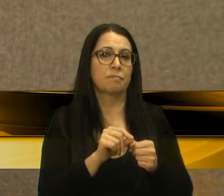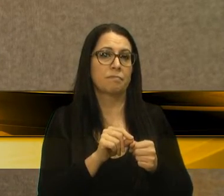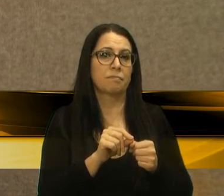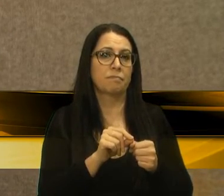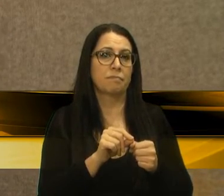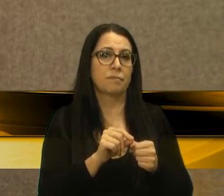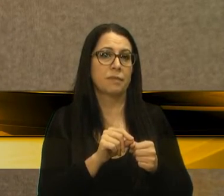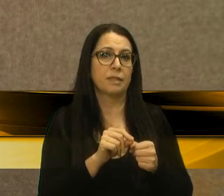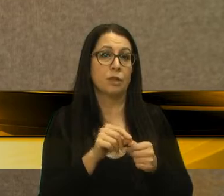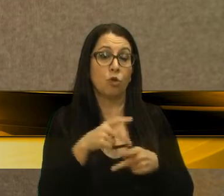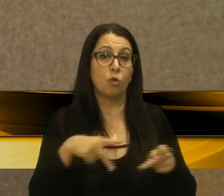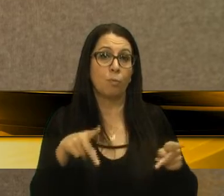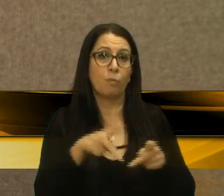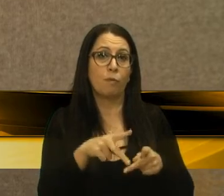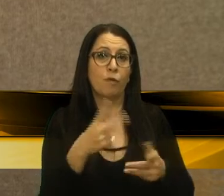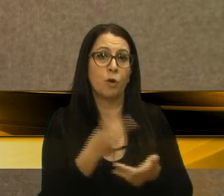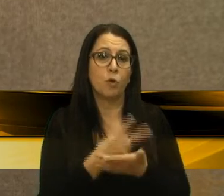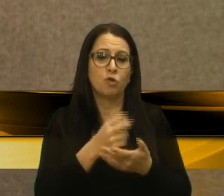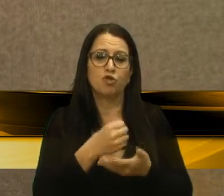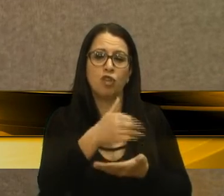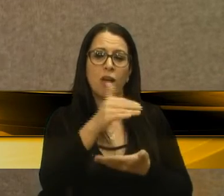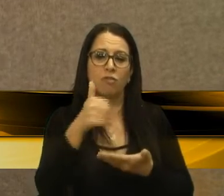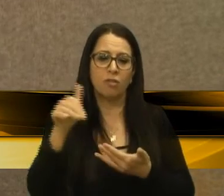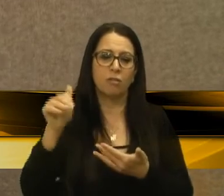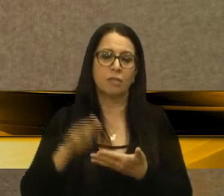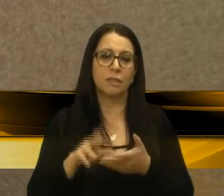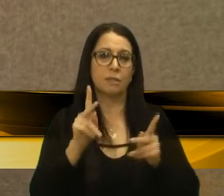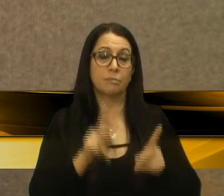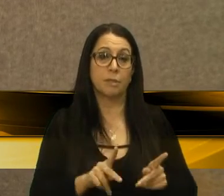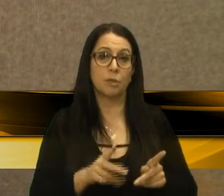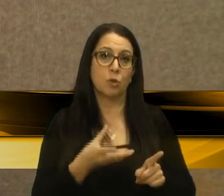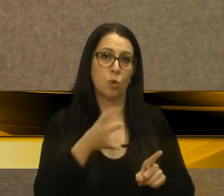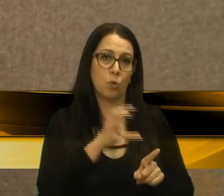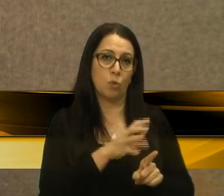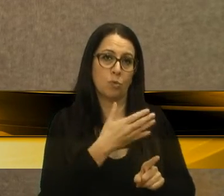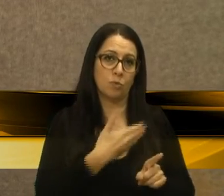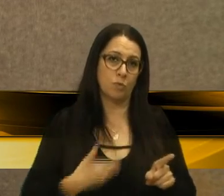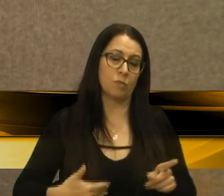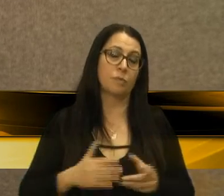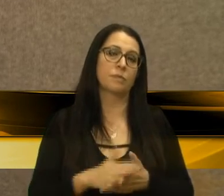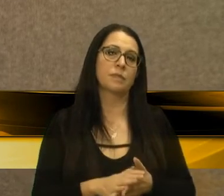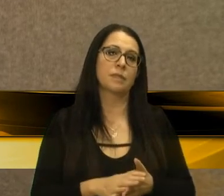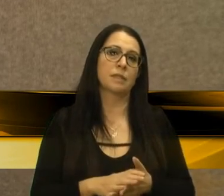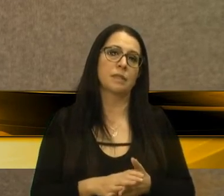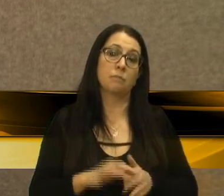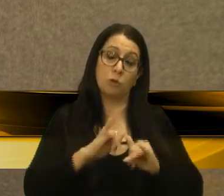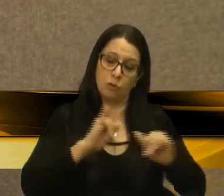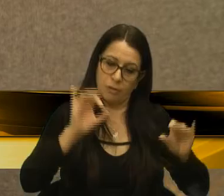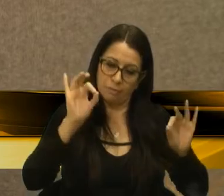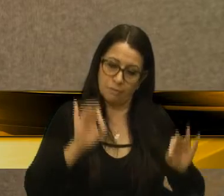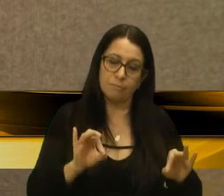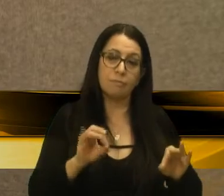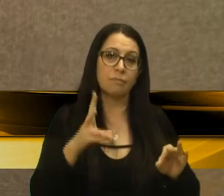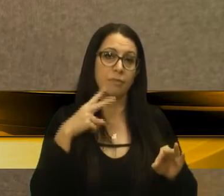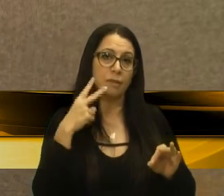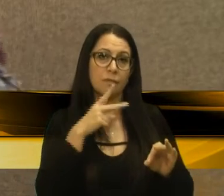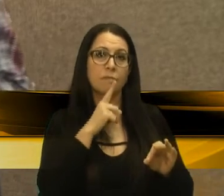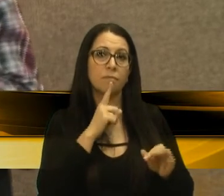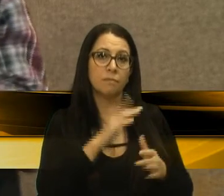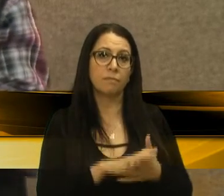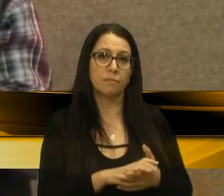induzir o povo ao erro, jogar as pessoas contra os governantes. Vamos dar a notícia certinha, vereador. O senhor, como